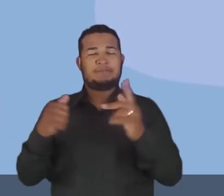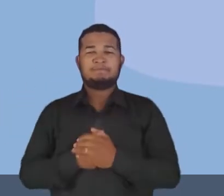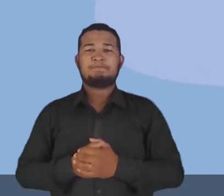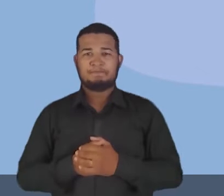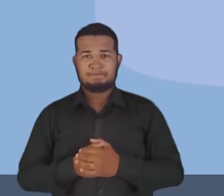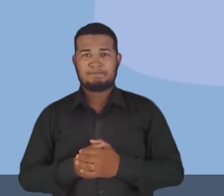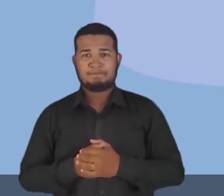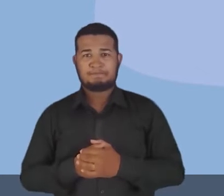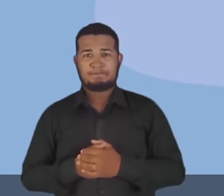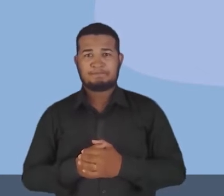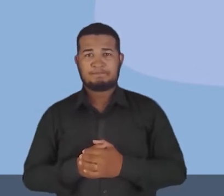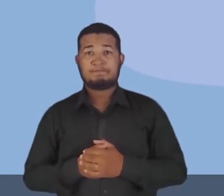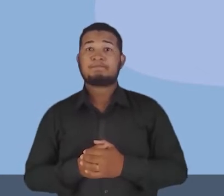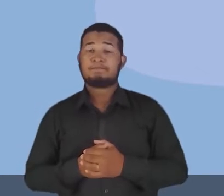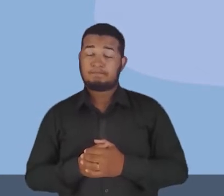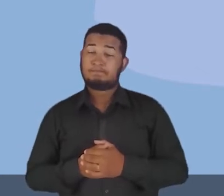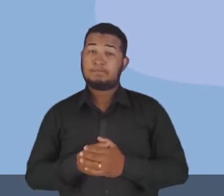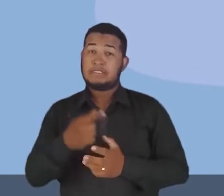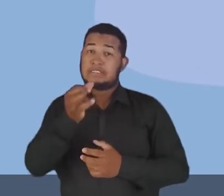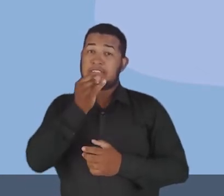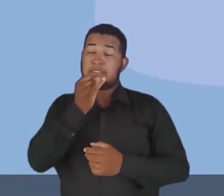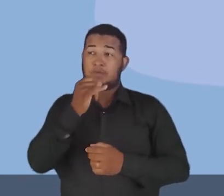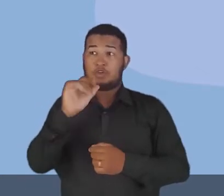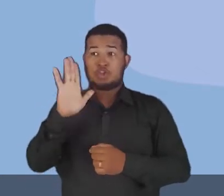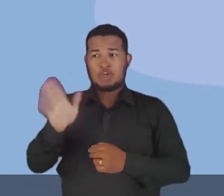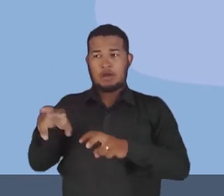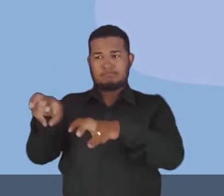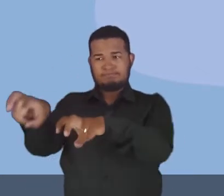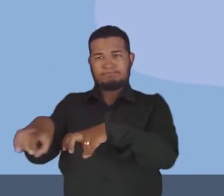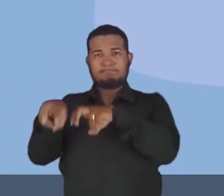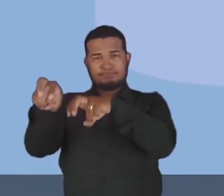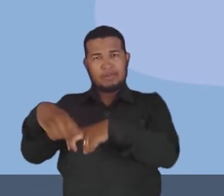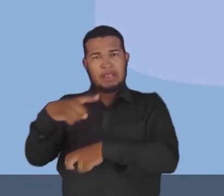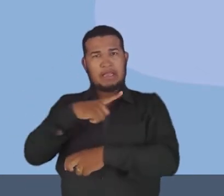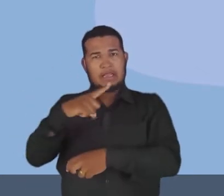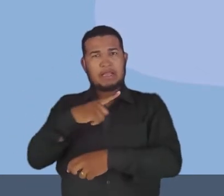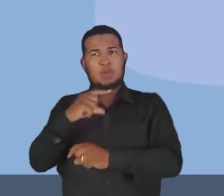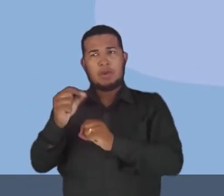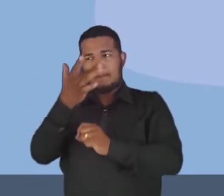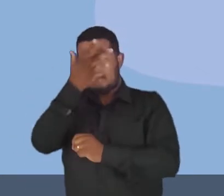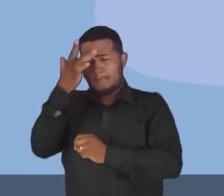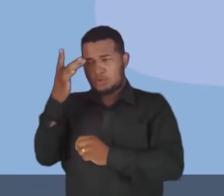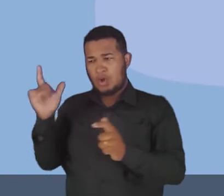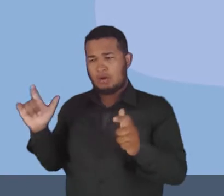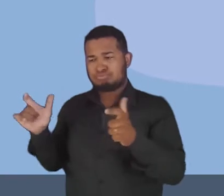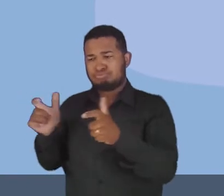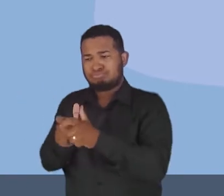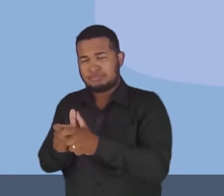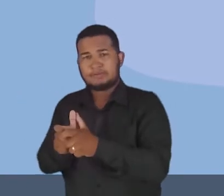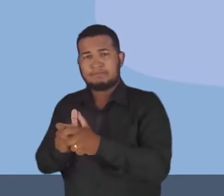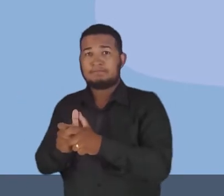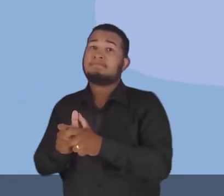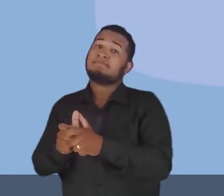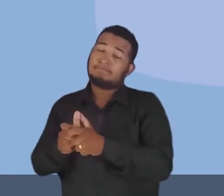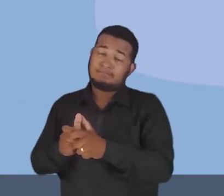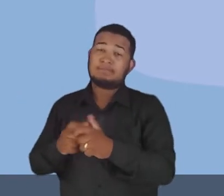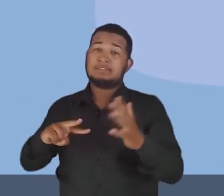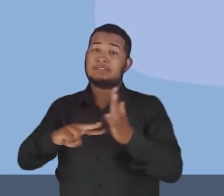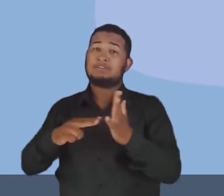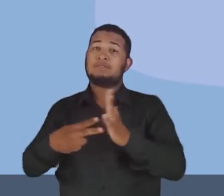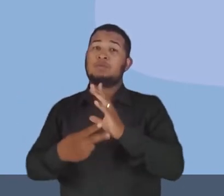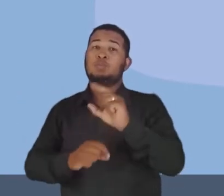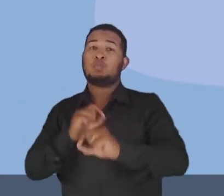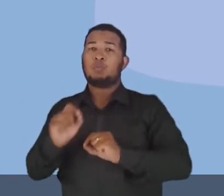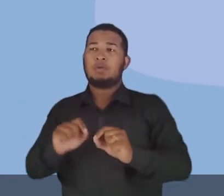observa aí. Bom, já que o campo vai ter menos pessoas, você vai dizer